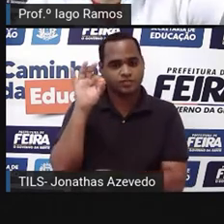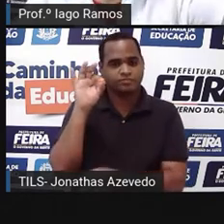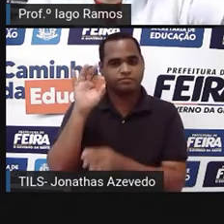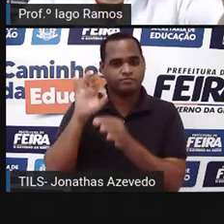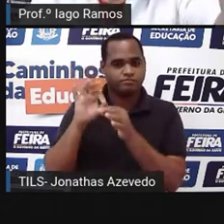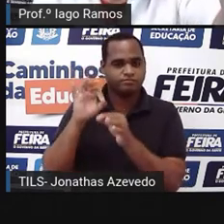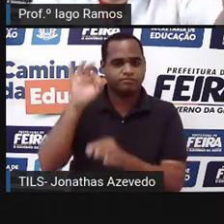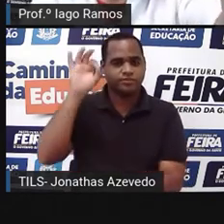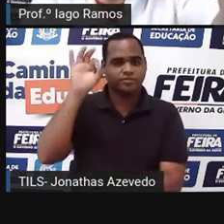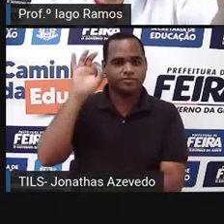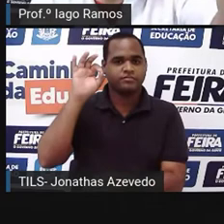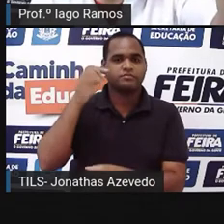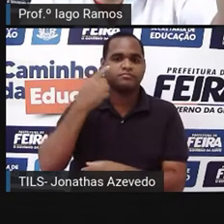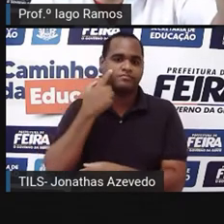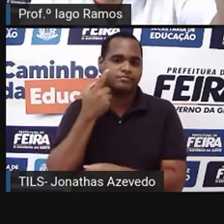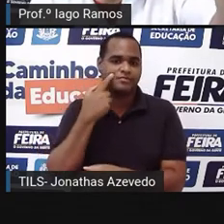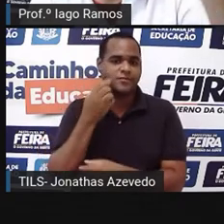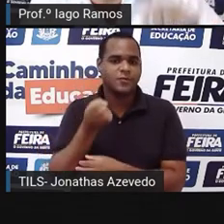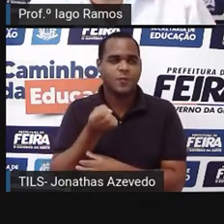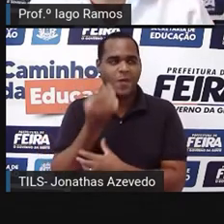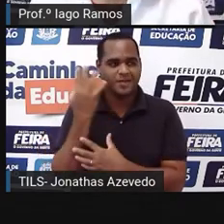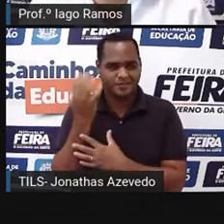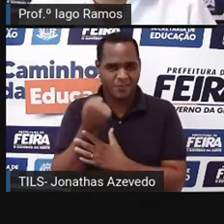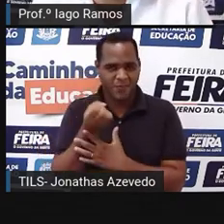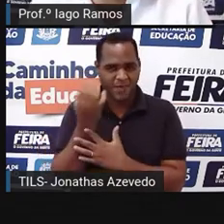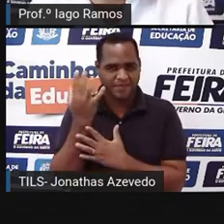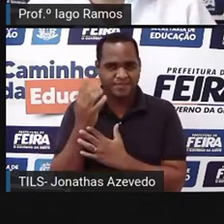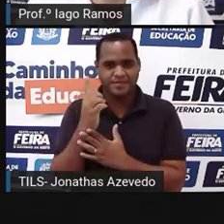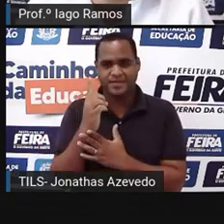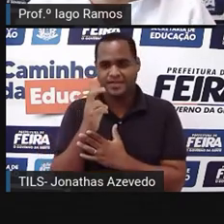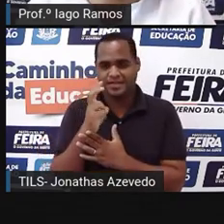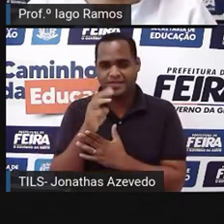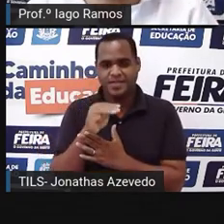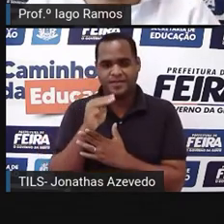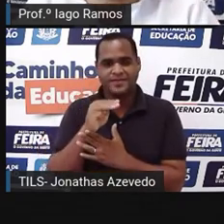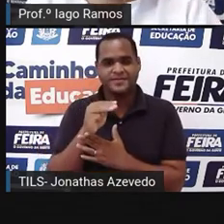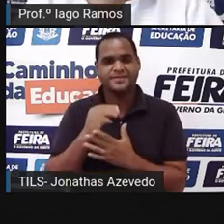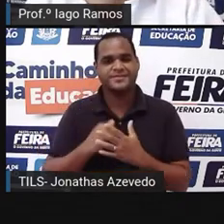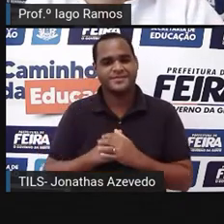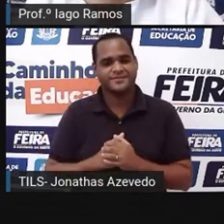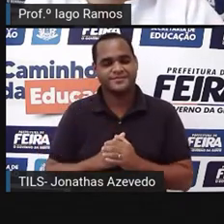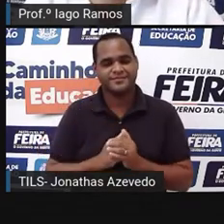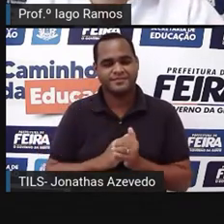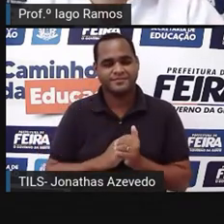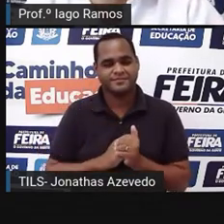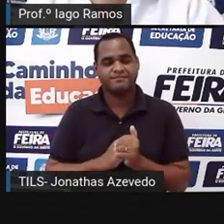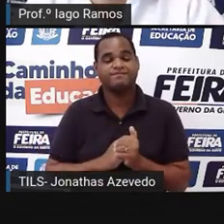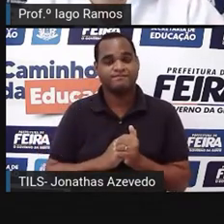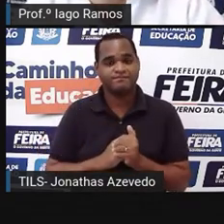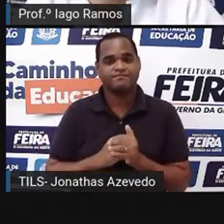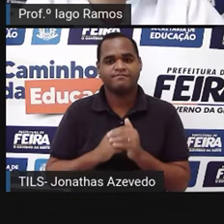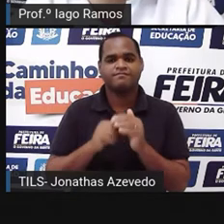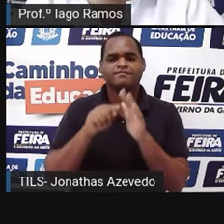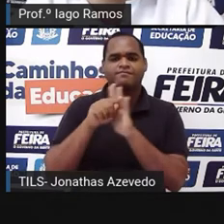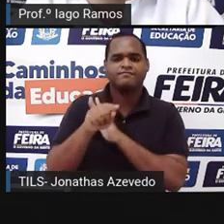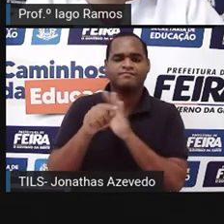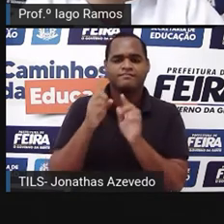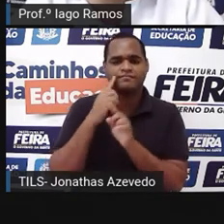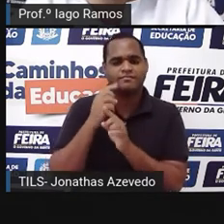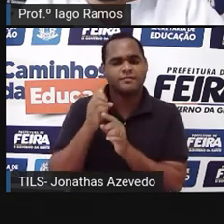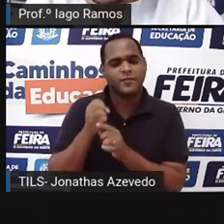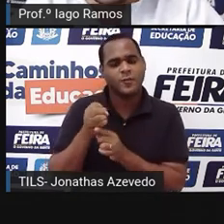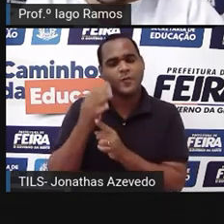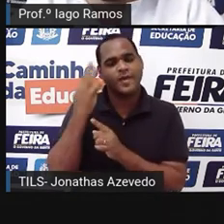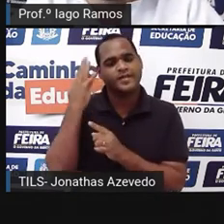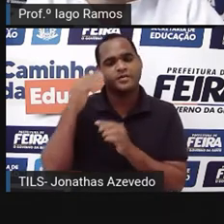Da ponta de cima até a ponta de baixo é a altura, e essa altura tem 15 metros. Aí, pergunta, qual é o comprimento